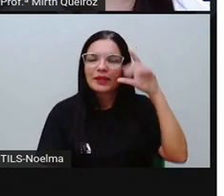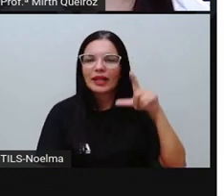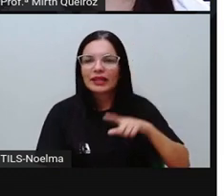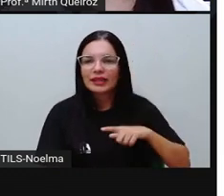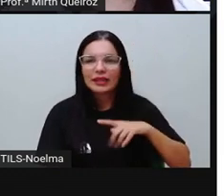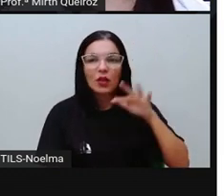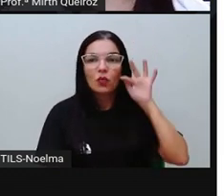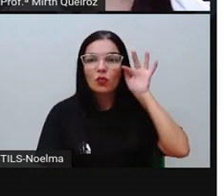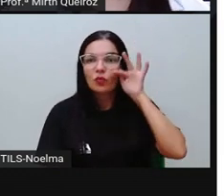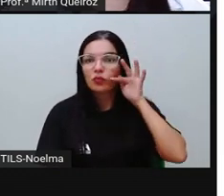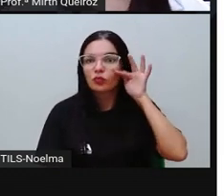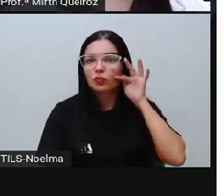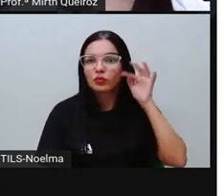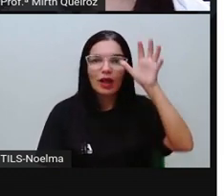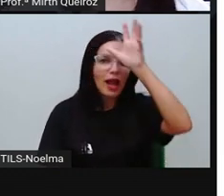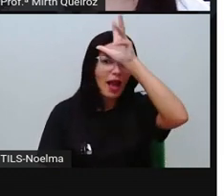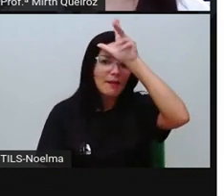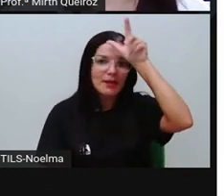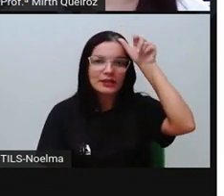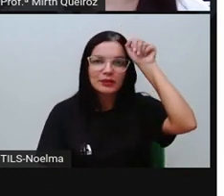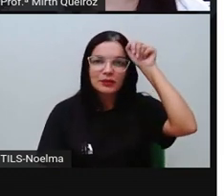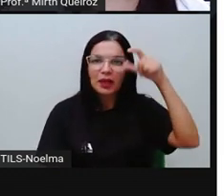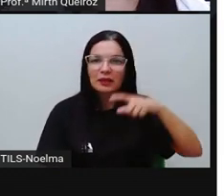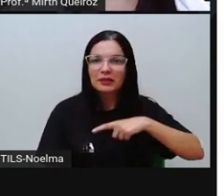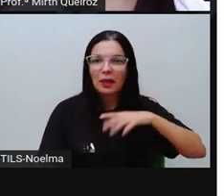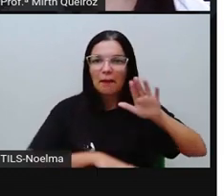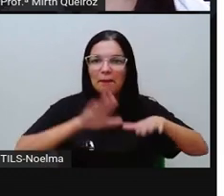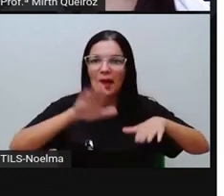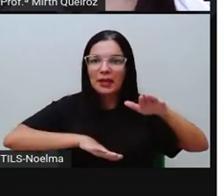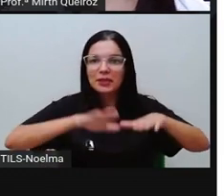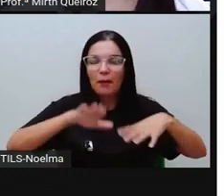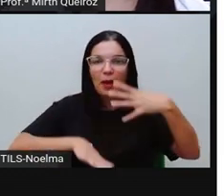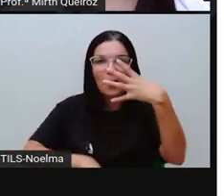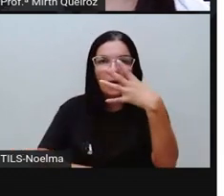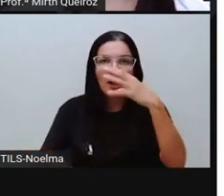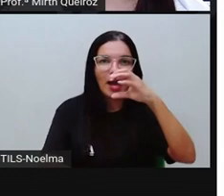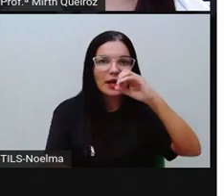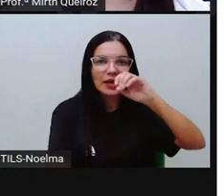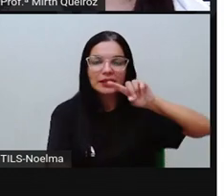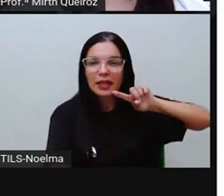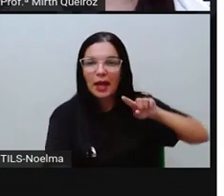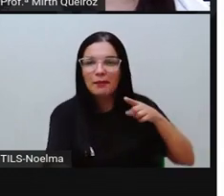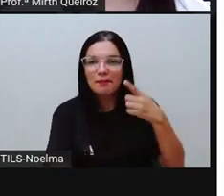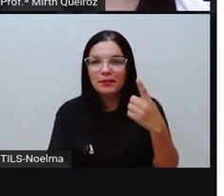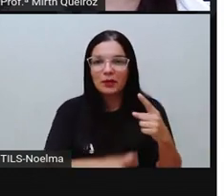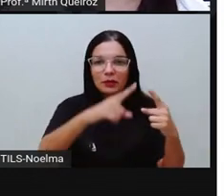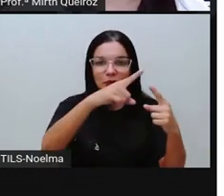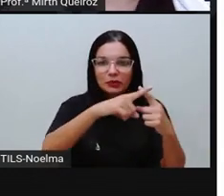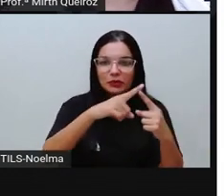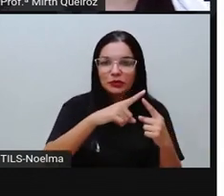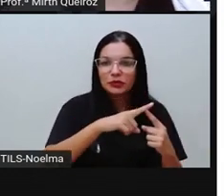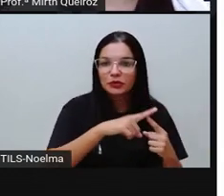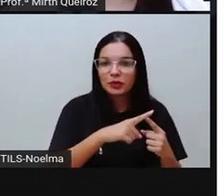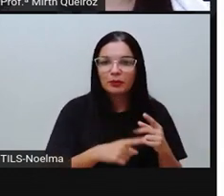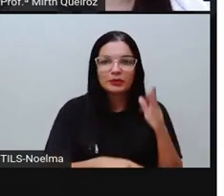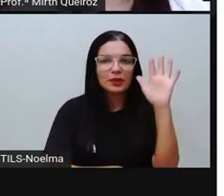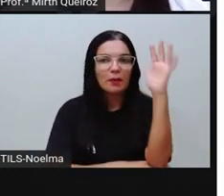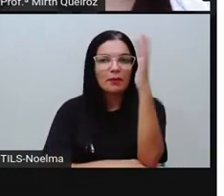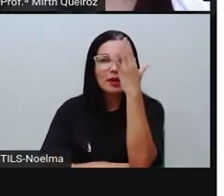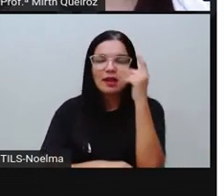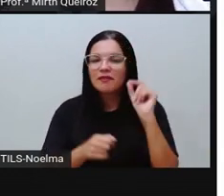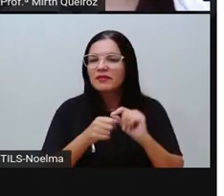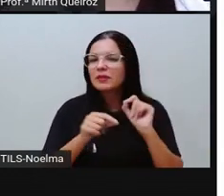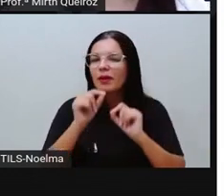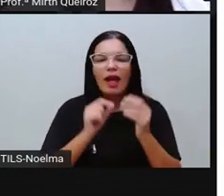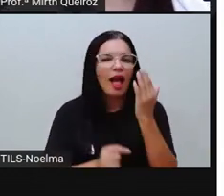diversificada, vai ter aí cerca de 40 mil espécies de plantas, que são utilizados, por exemplo, na alimentação, na fabricação de